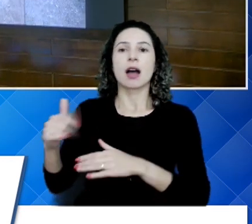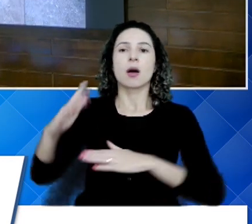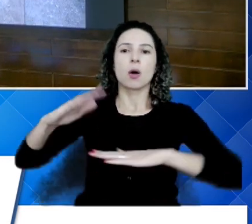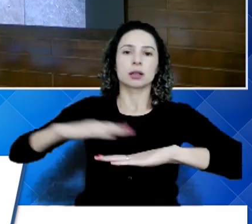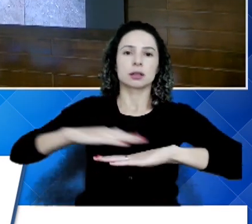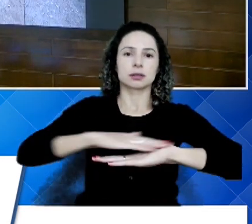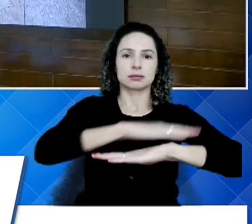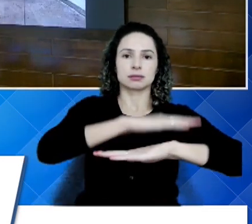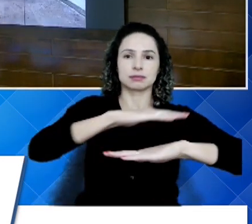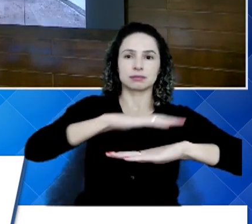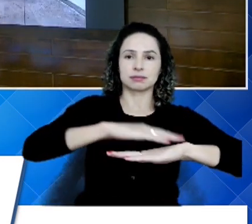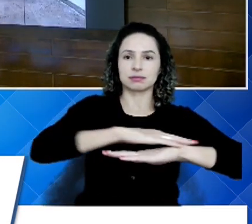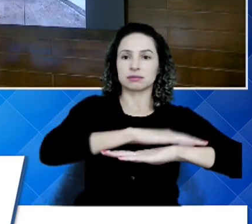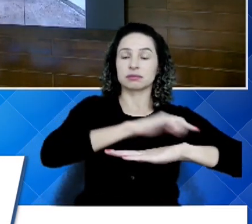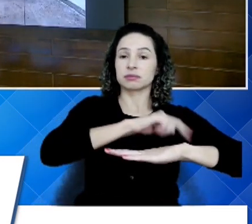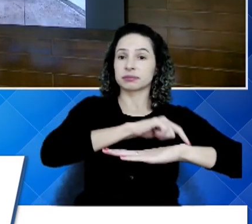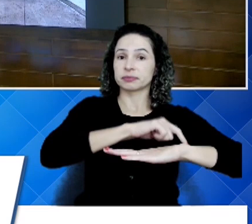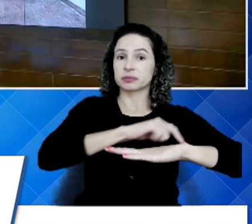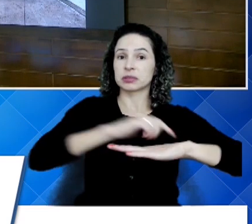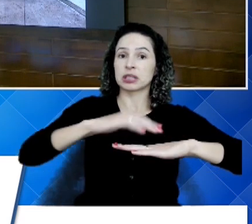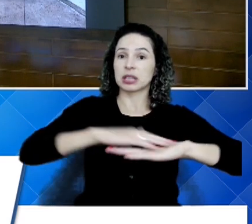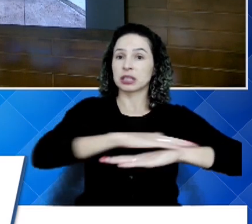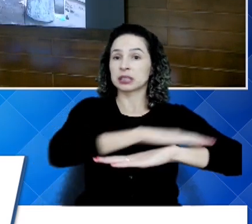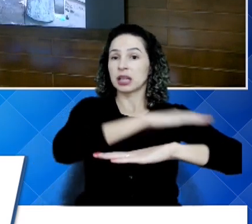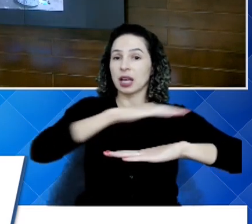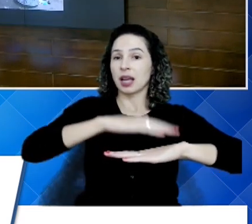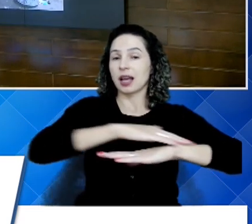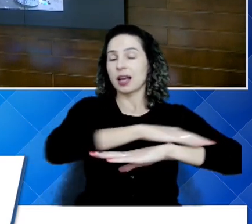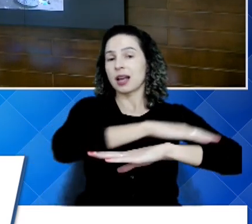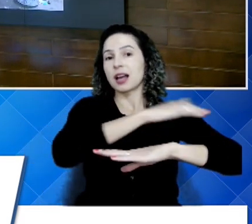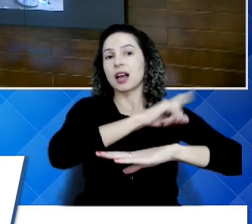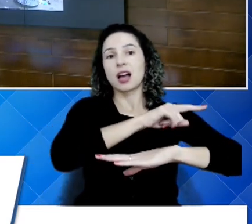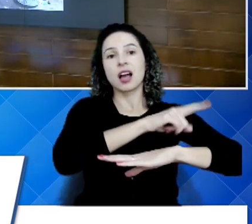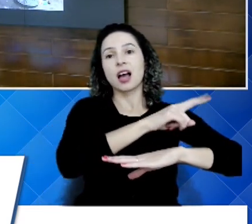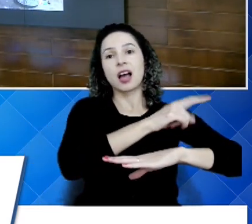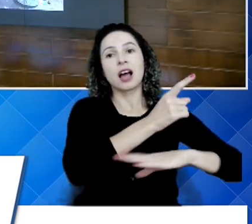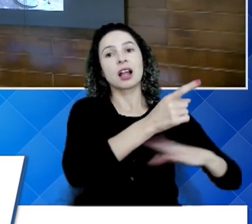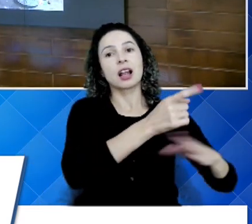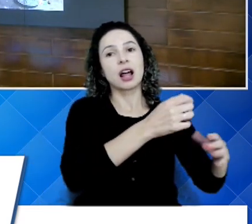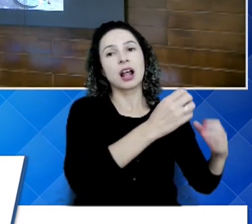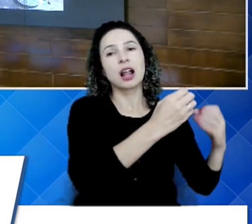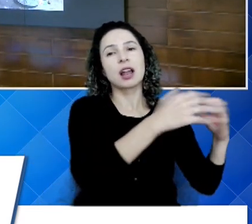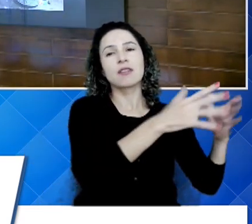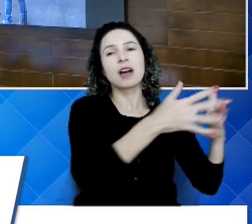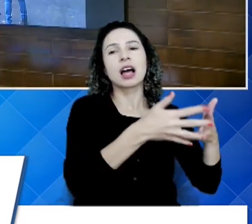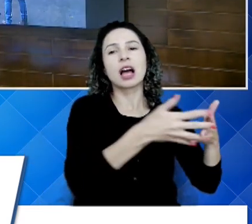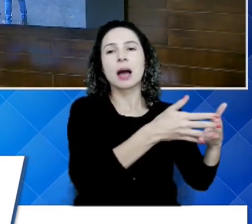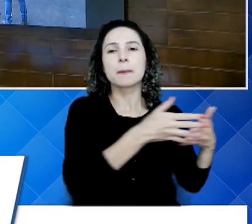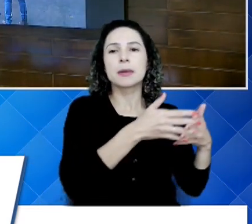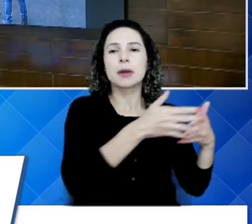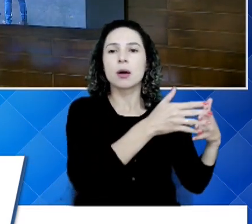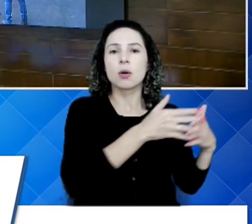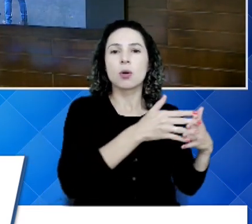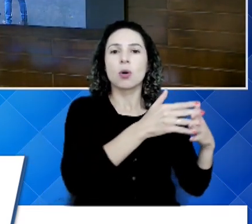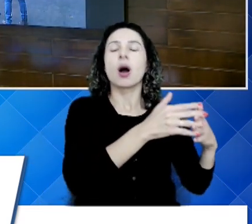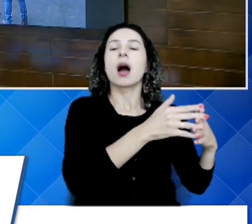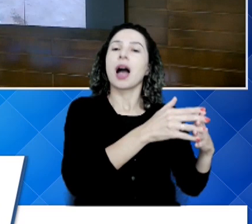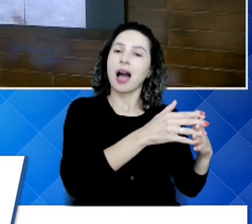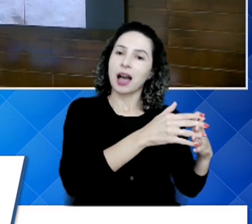que é reciclável. Ela vai para uma outra esteira e depois é encaminhada para os caminhões, que é